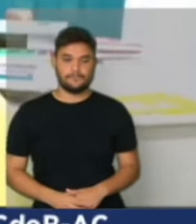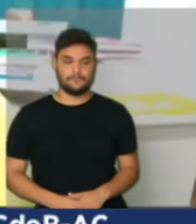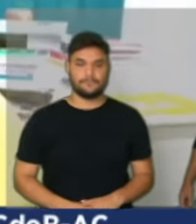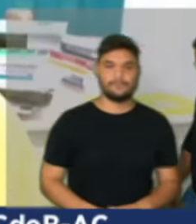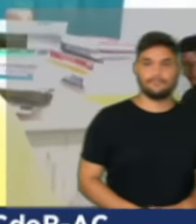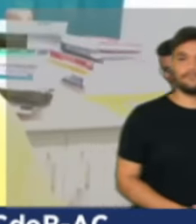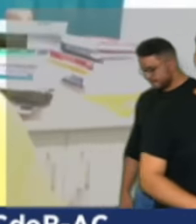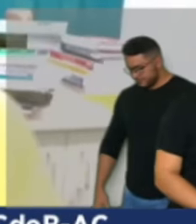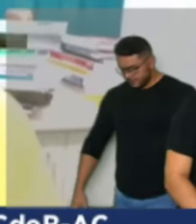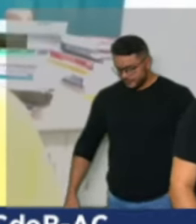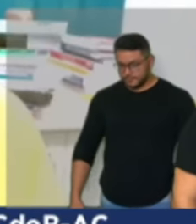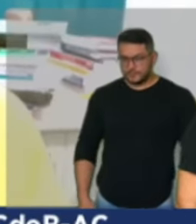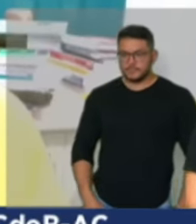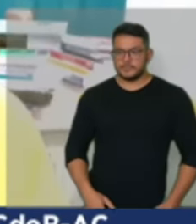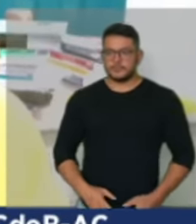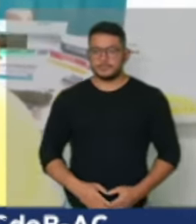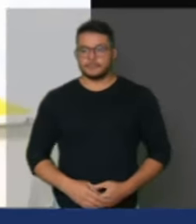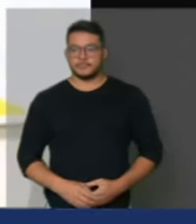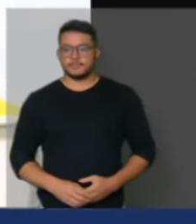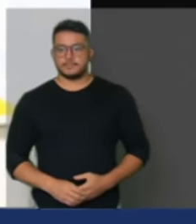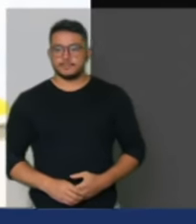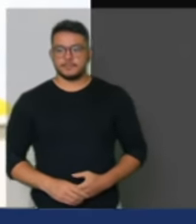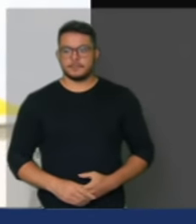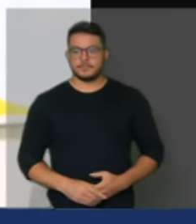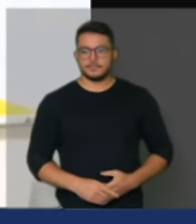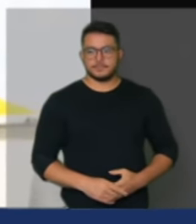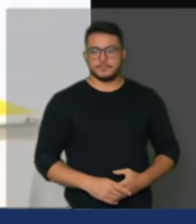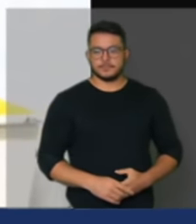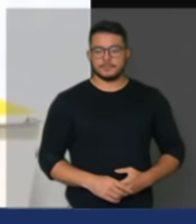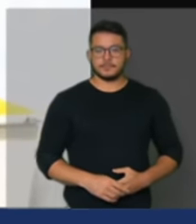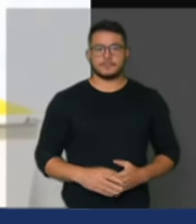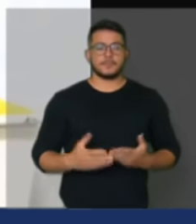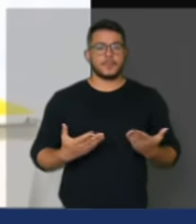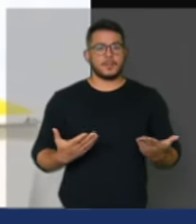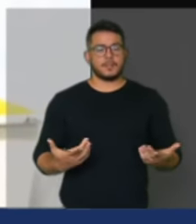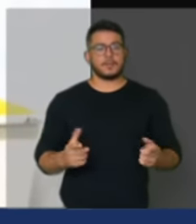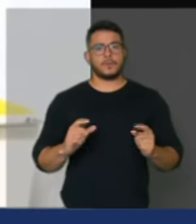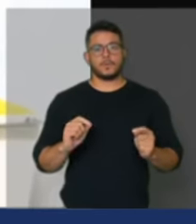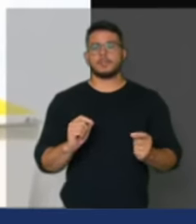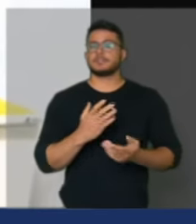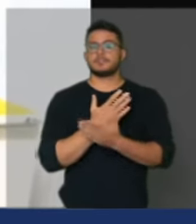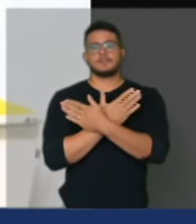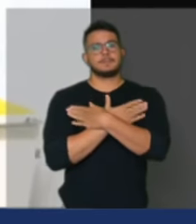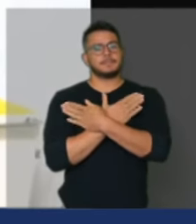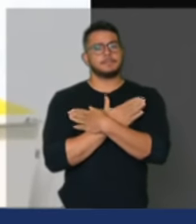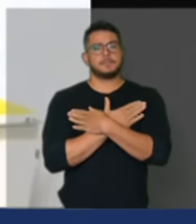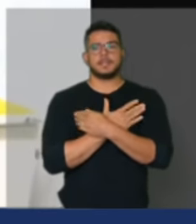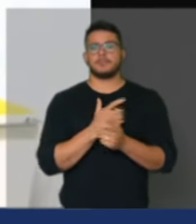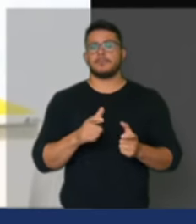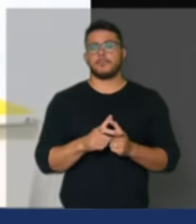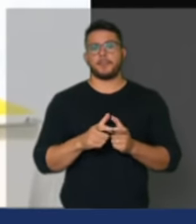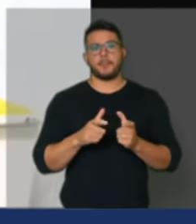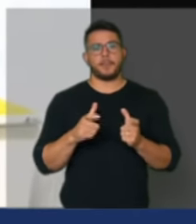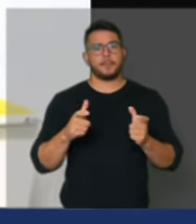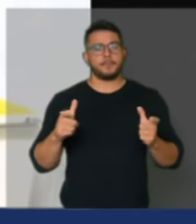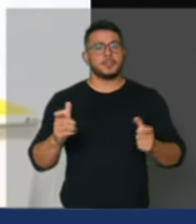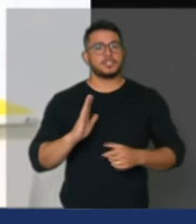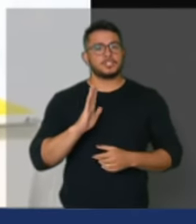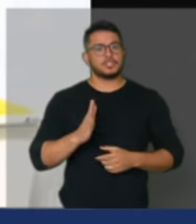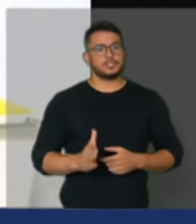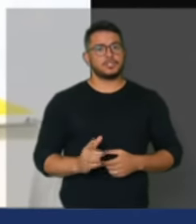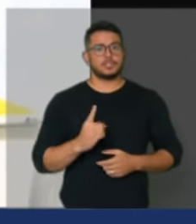desemprego aumenta, são 15 milhões de brasileiros desempregados, nós temos exatamente 19